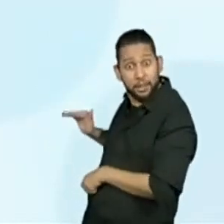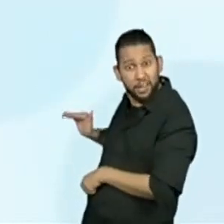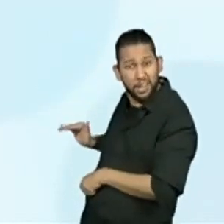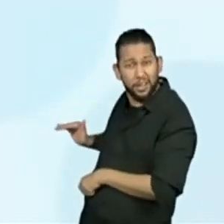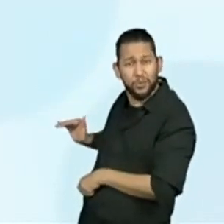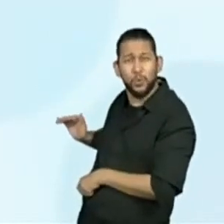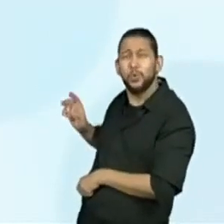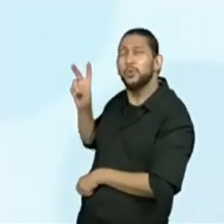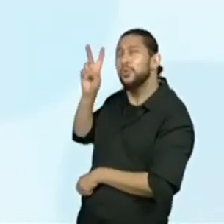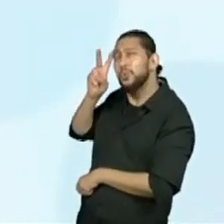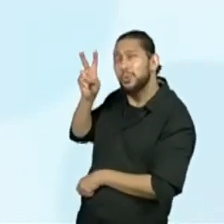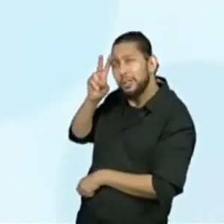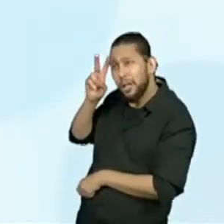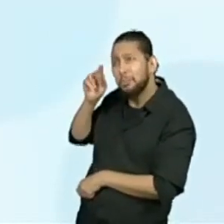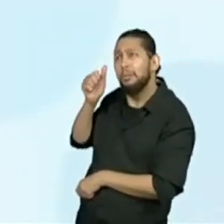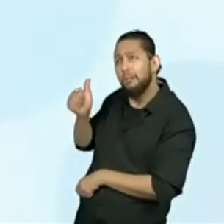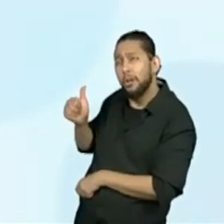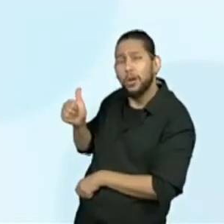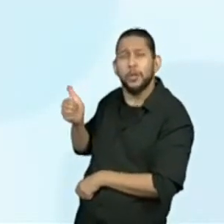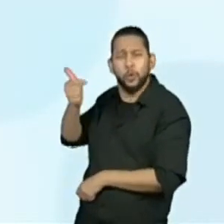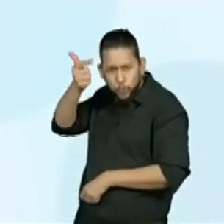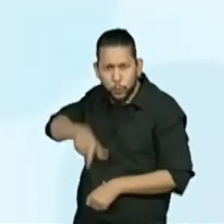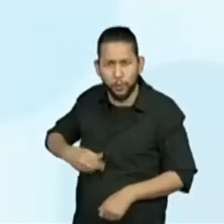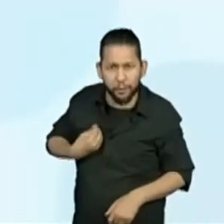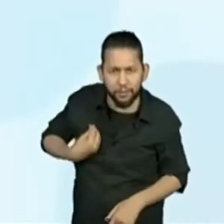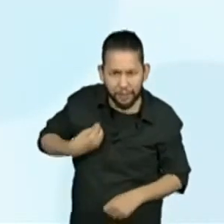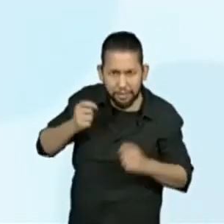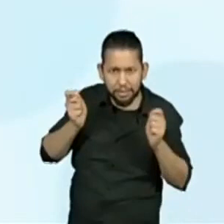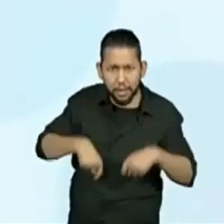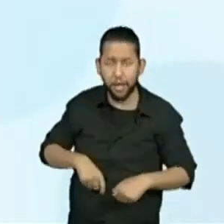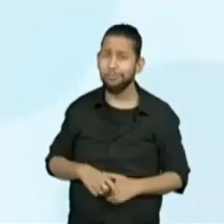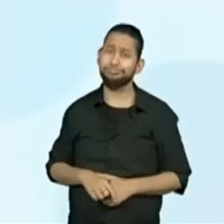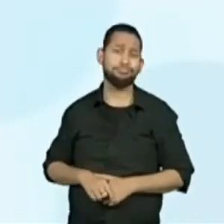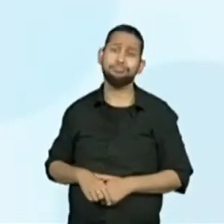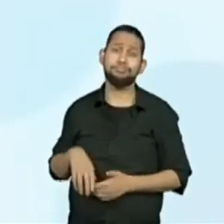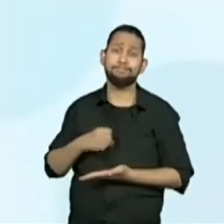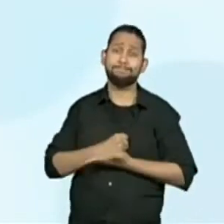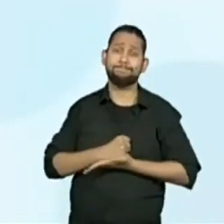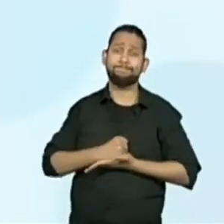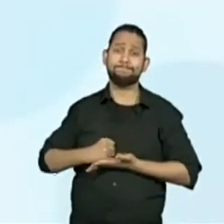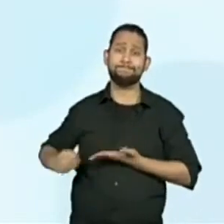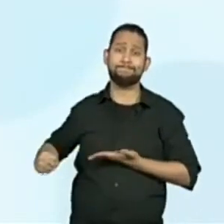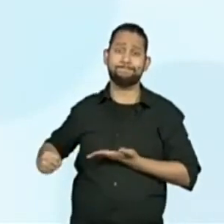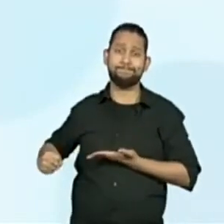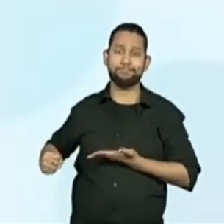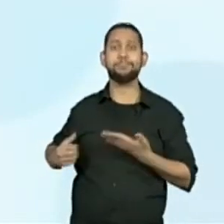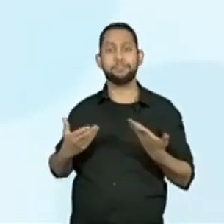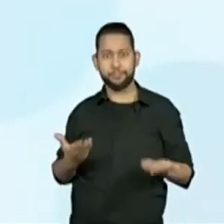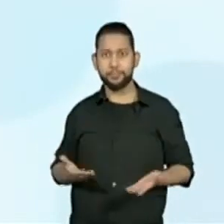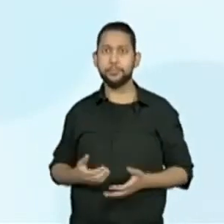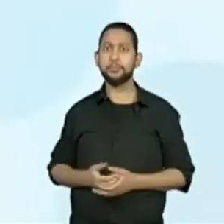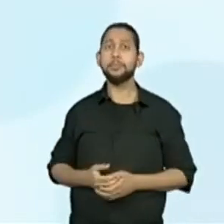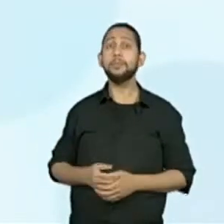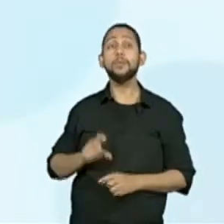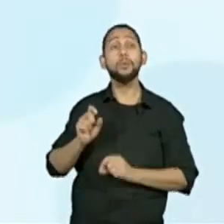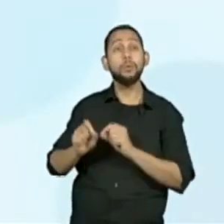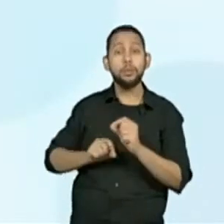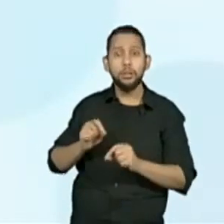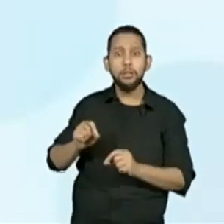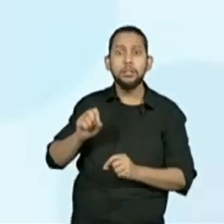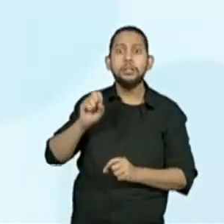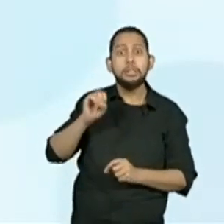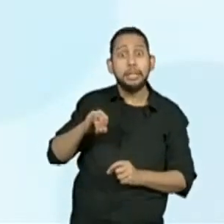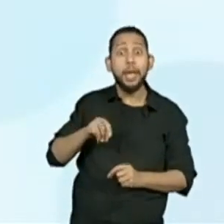ser revividas. Já passou. Olha aqui a estrofe. Por mais que tanjas perto, quando passo